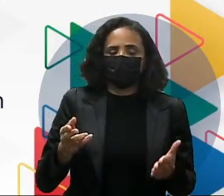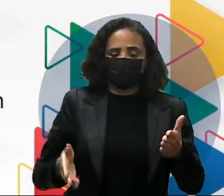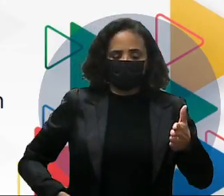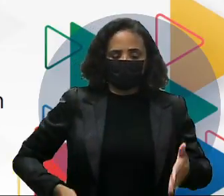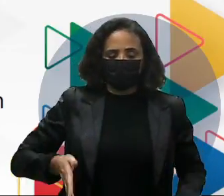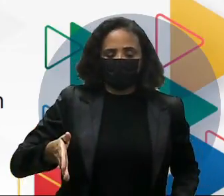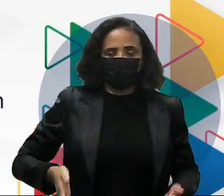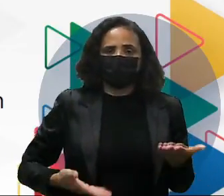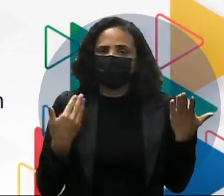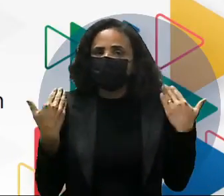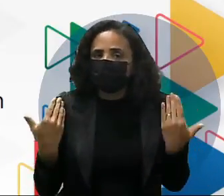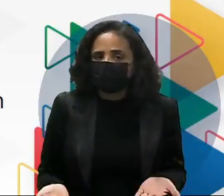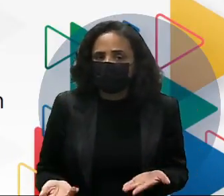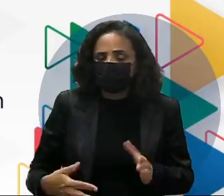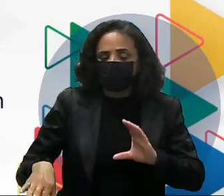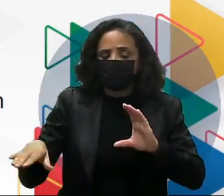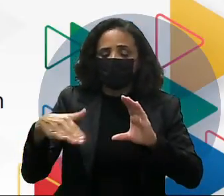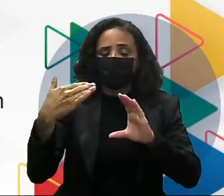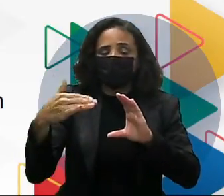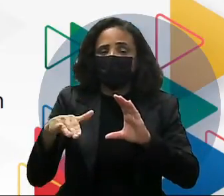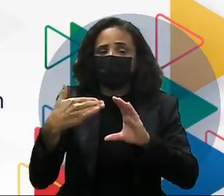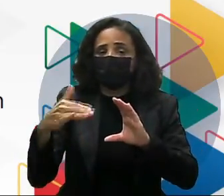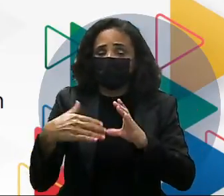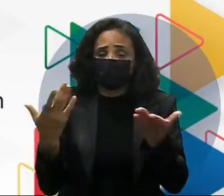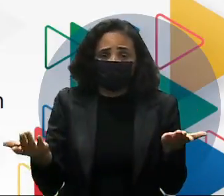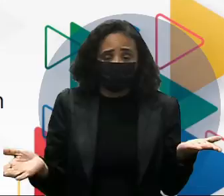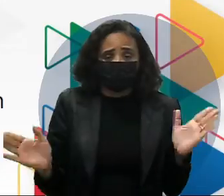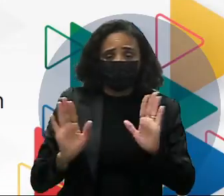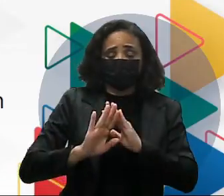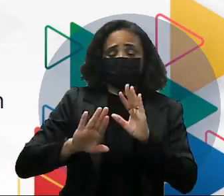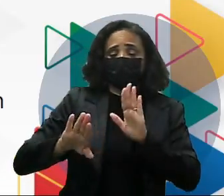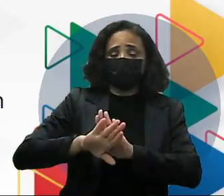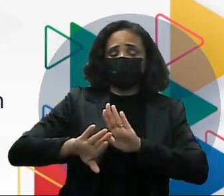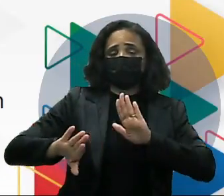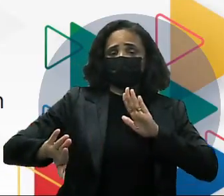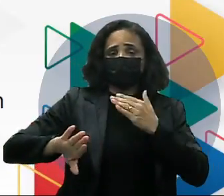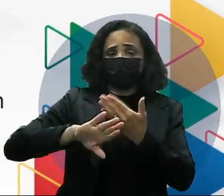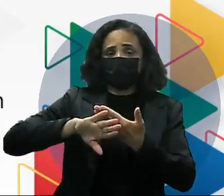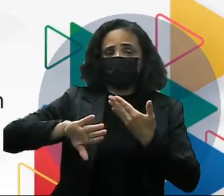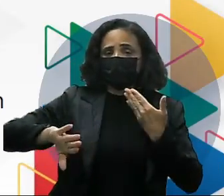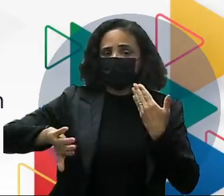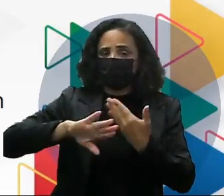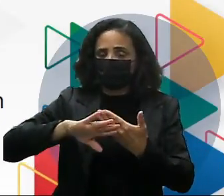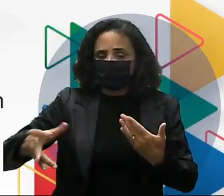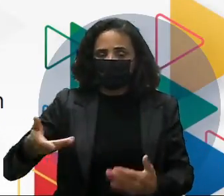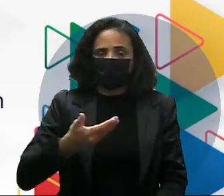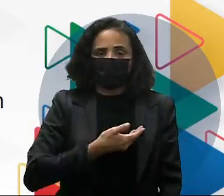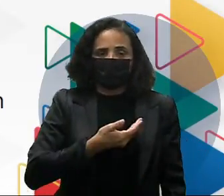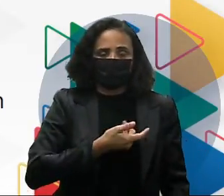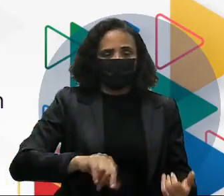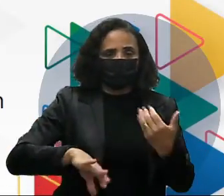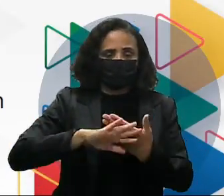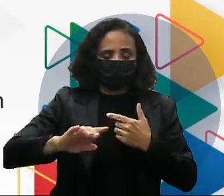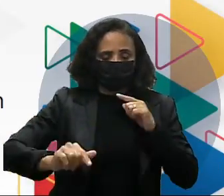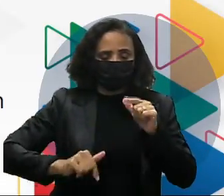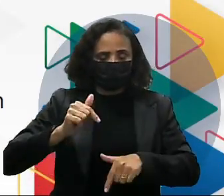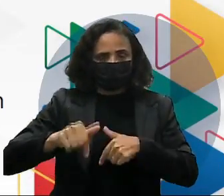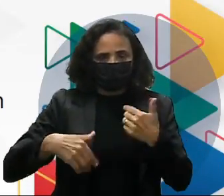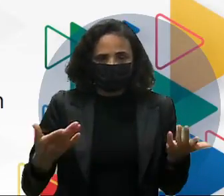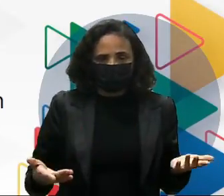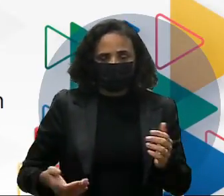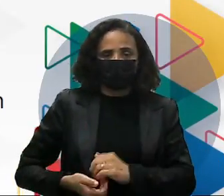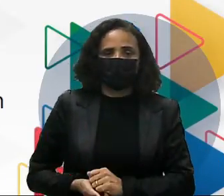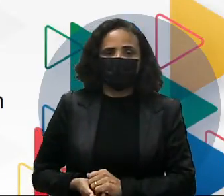eletrônico Praticamente totalmente distancia-se dos colegas de trabalho E